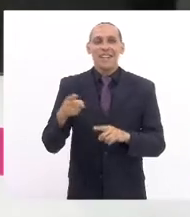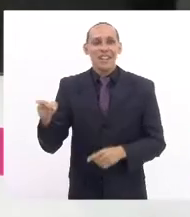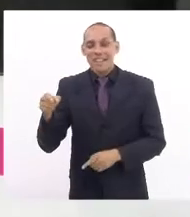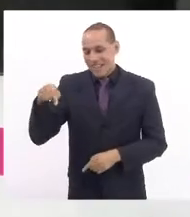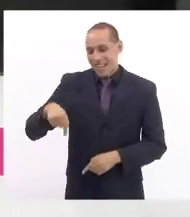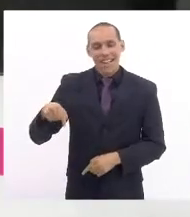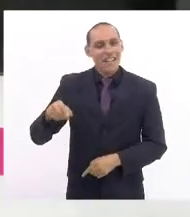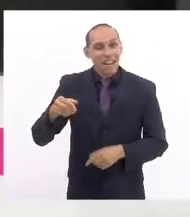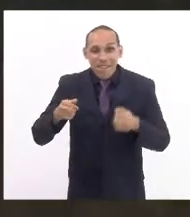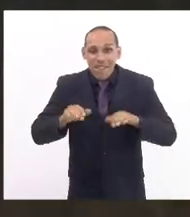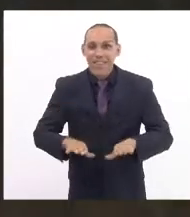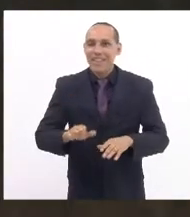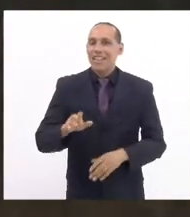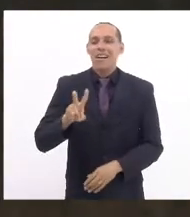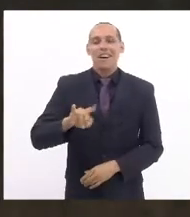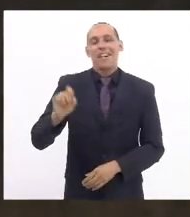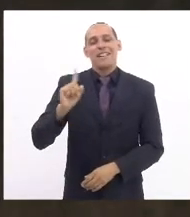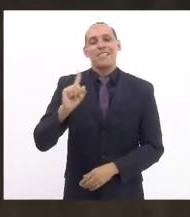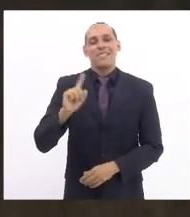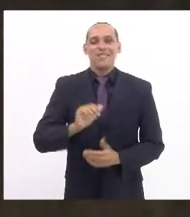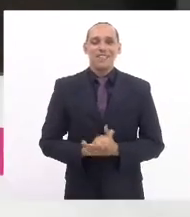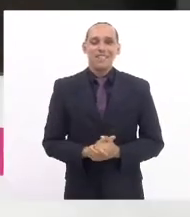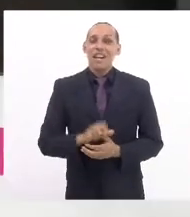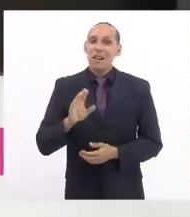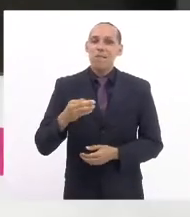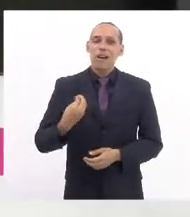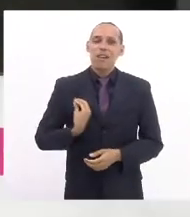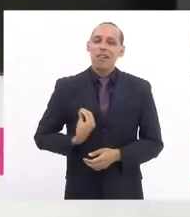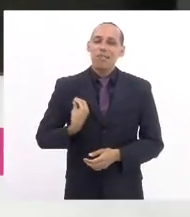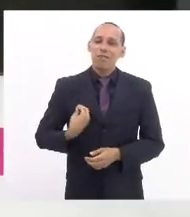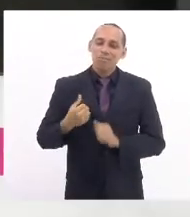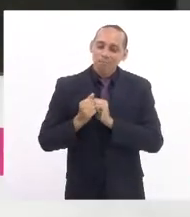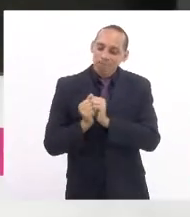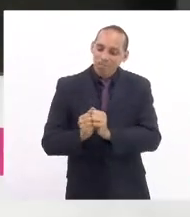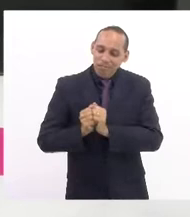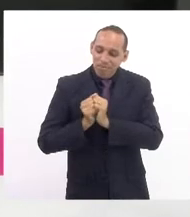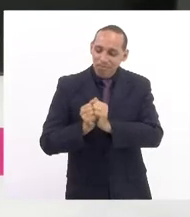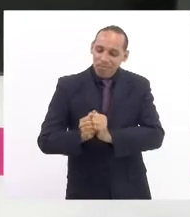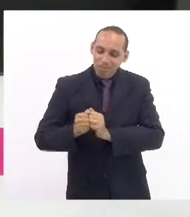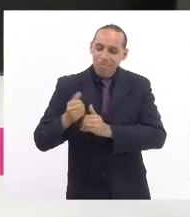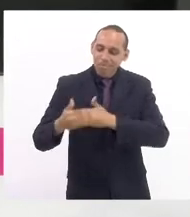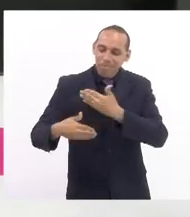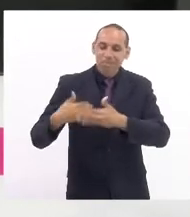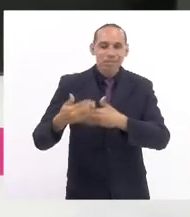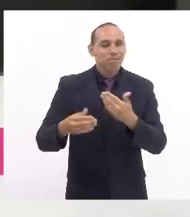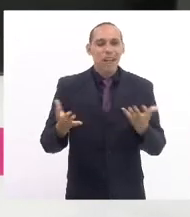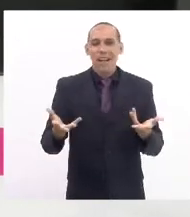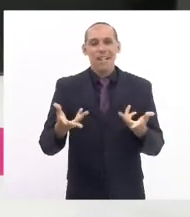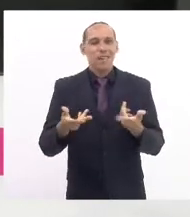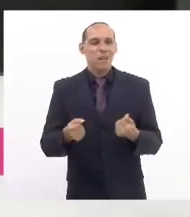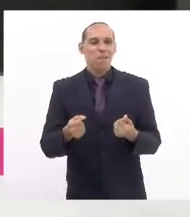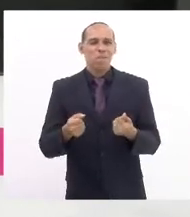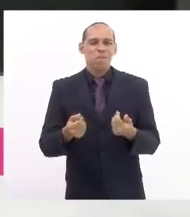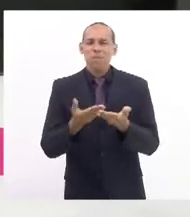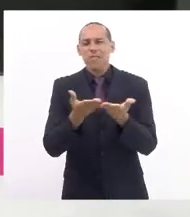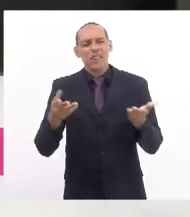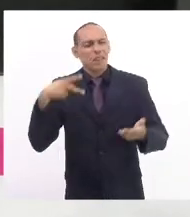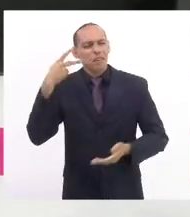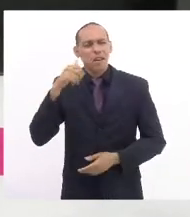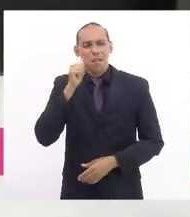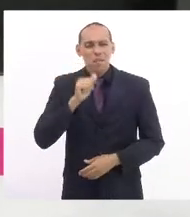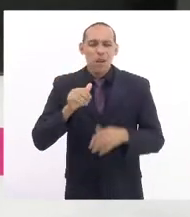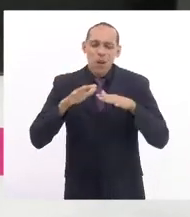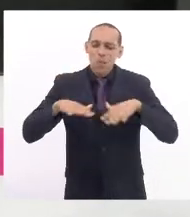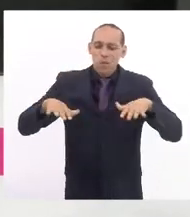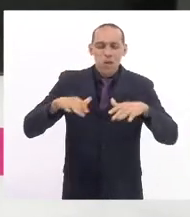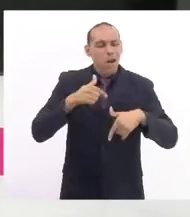ficar aqui, mas essa convivência maravilhosa, viu Rejane? E a atuação de todas as parlamentares, eu